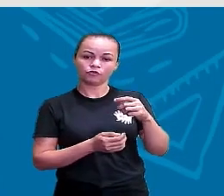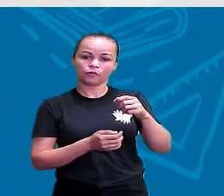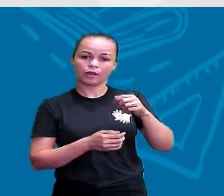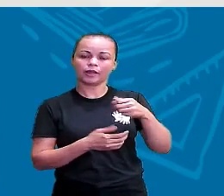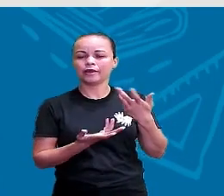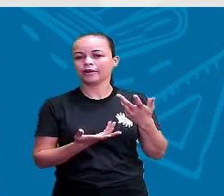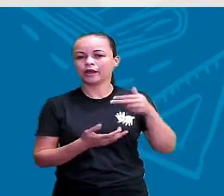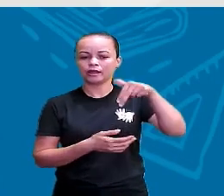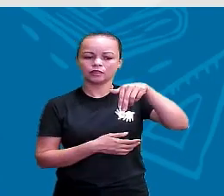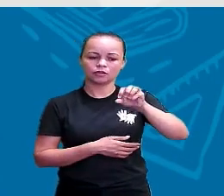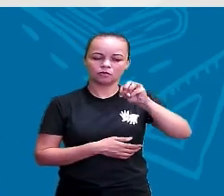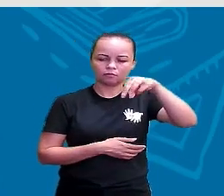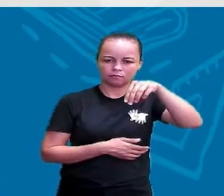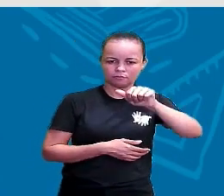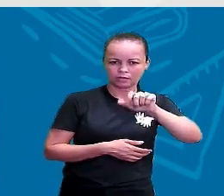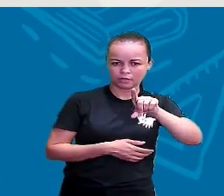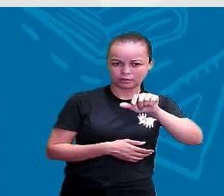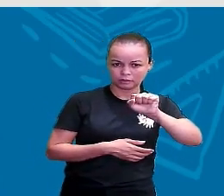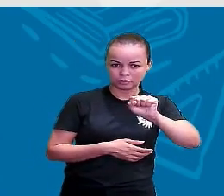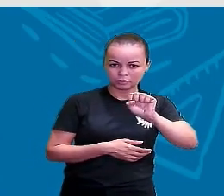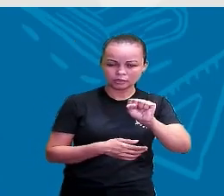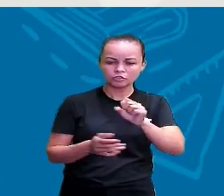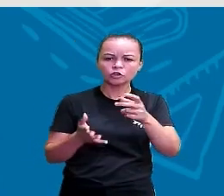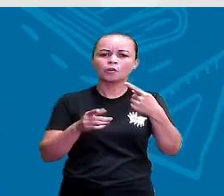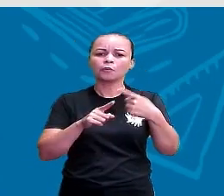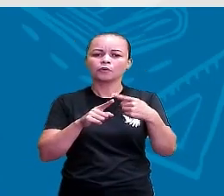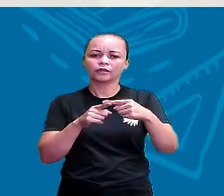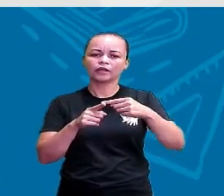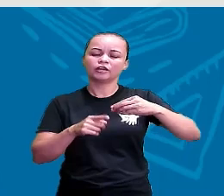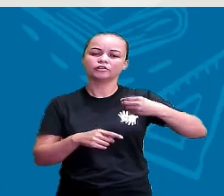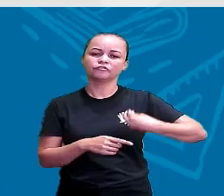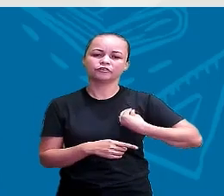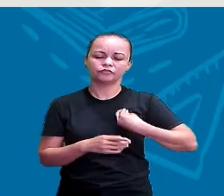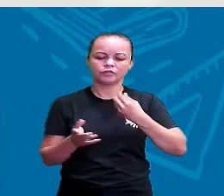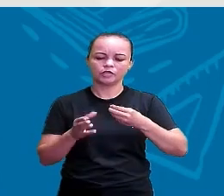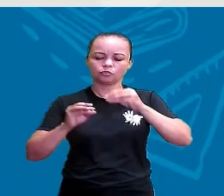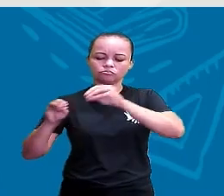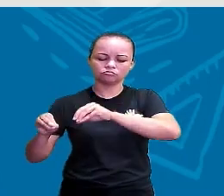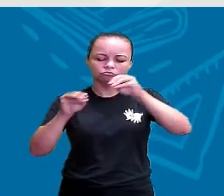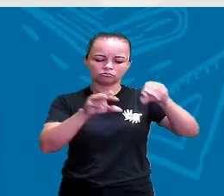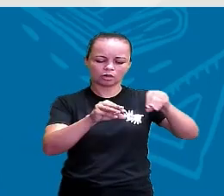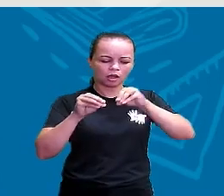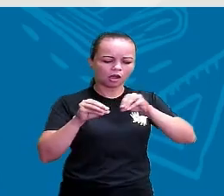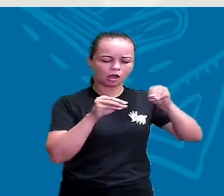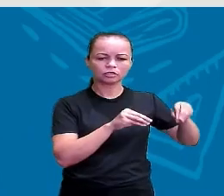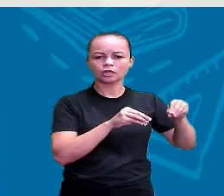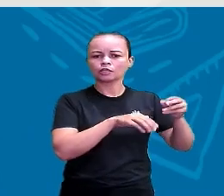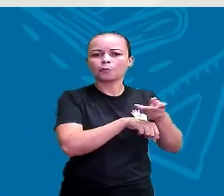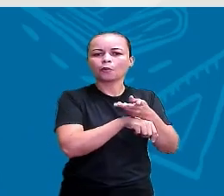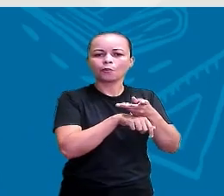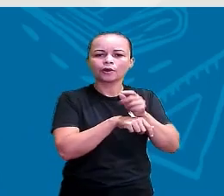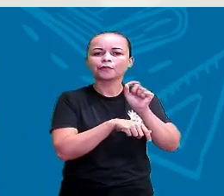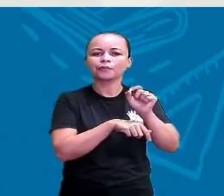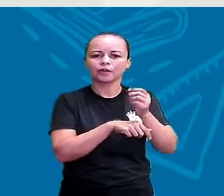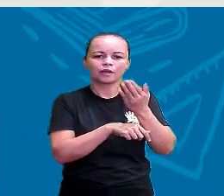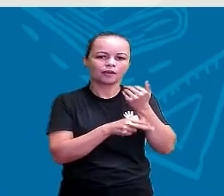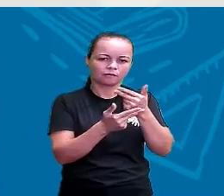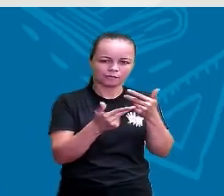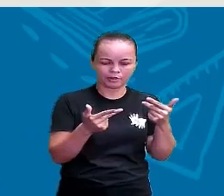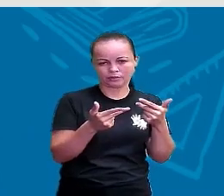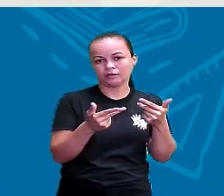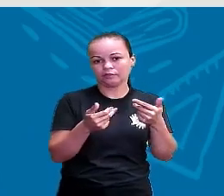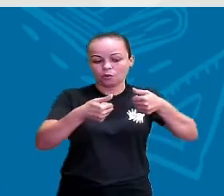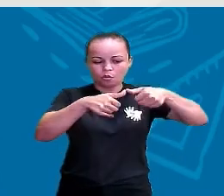um lugar para outro atrás de habitação, atrás de comida. Eles não tinham habitação física, certo? Então,